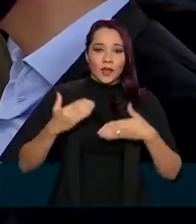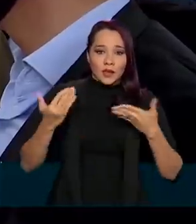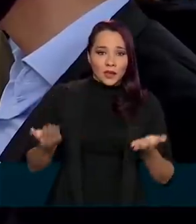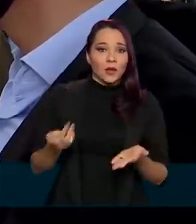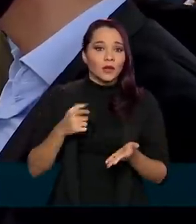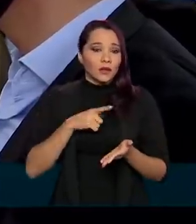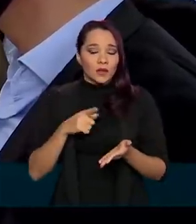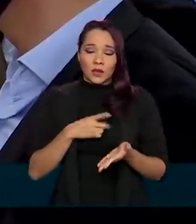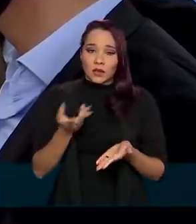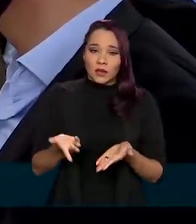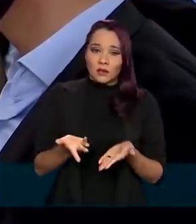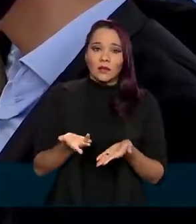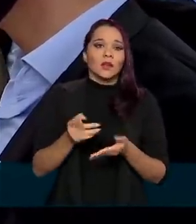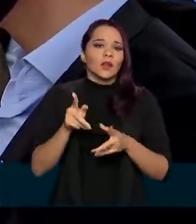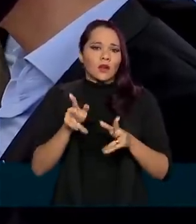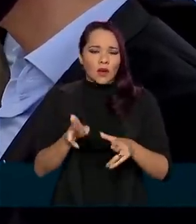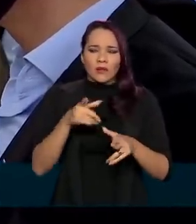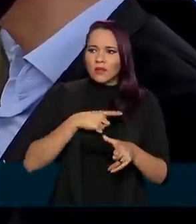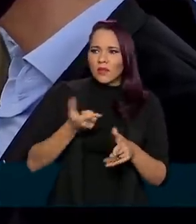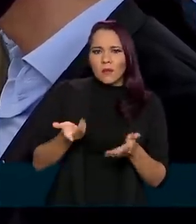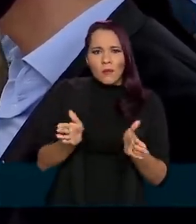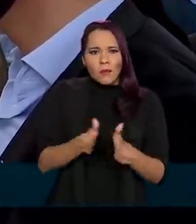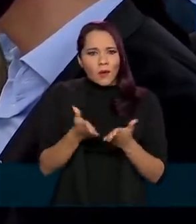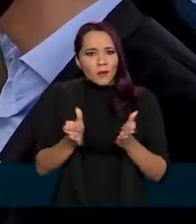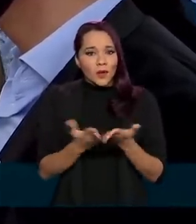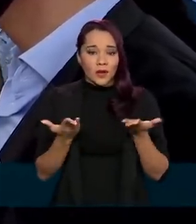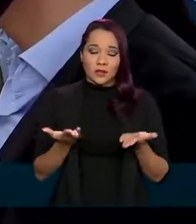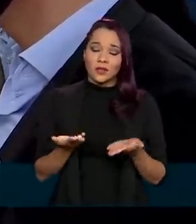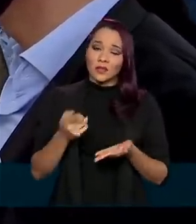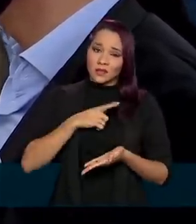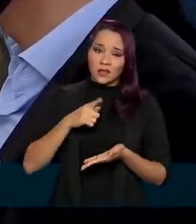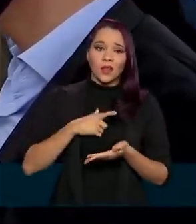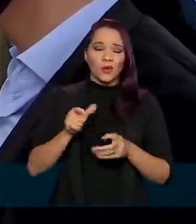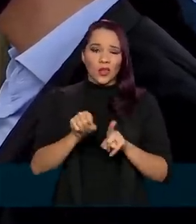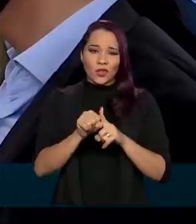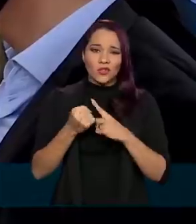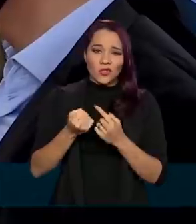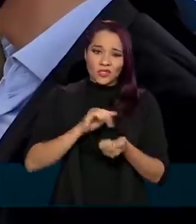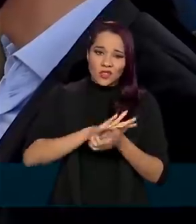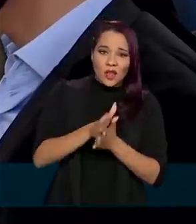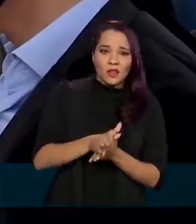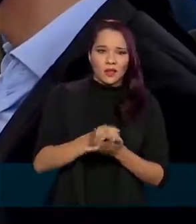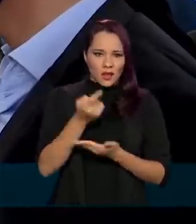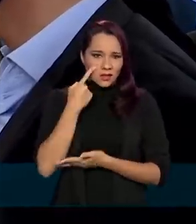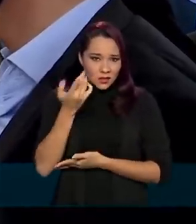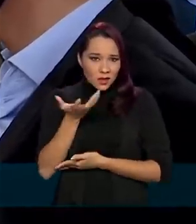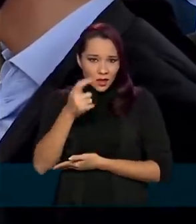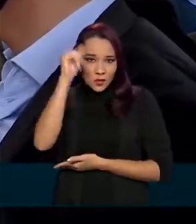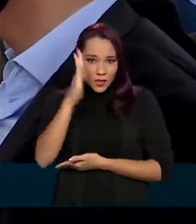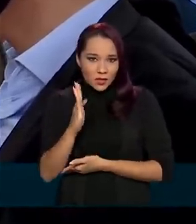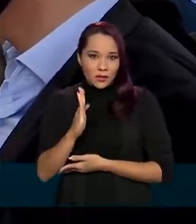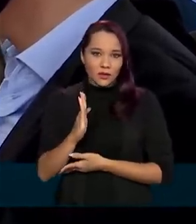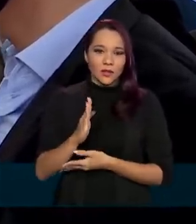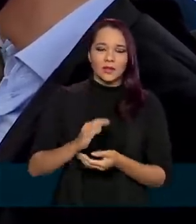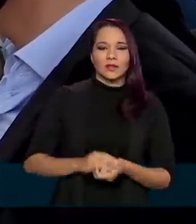recessão e em cima da miséria vem o socialismo. É isso que vocês querem no Brasil? Não!